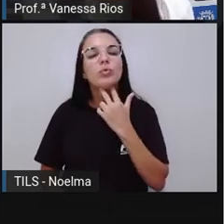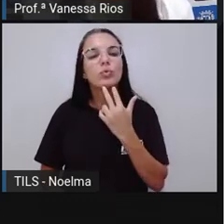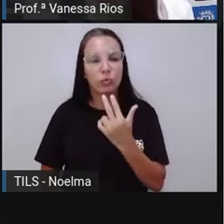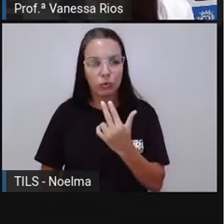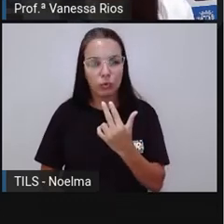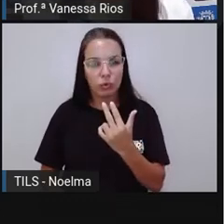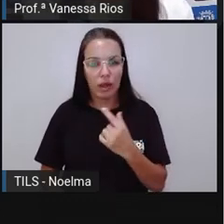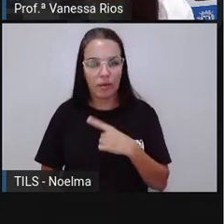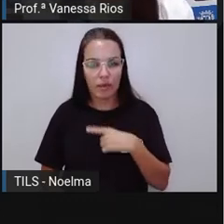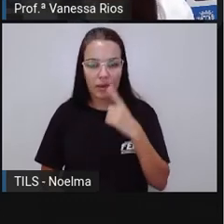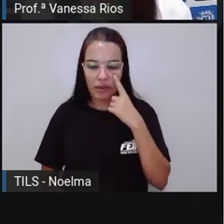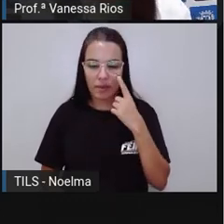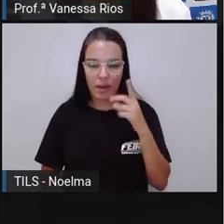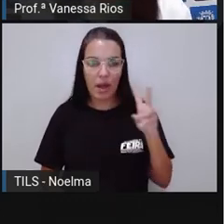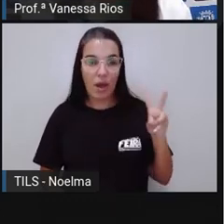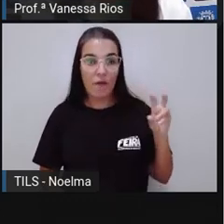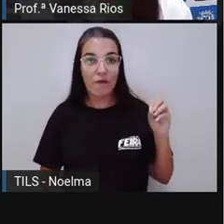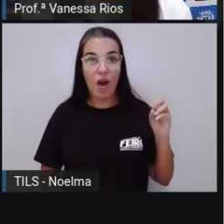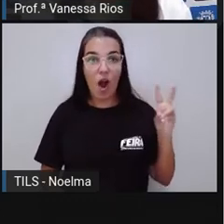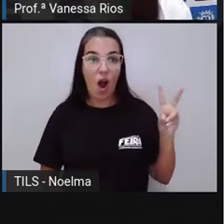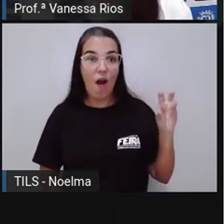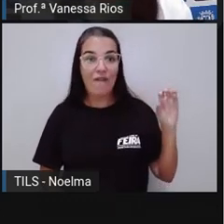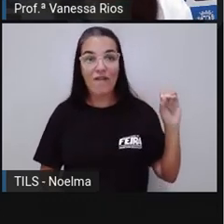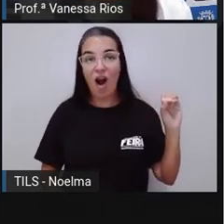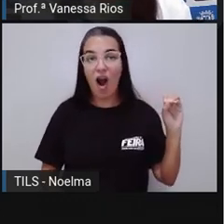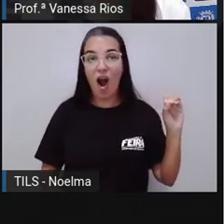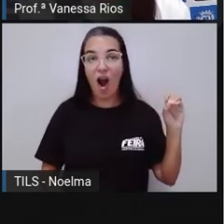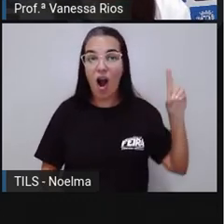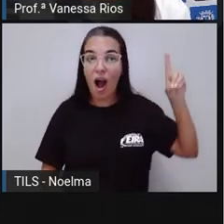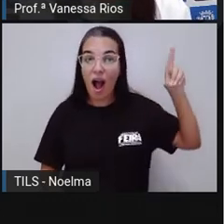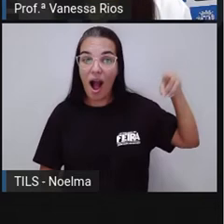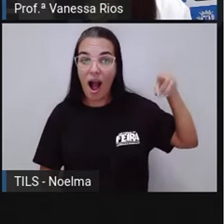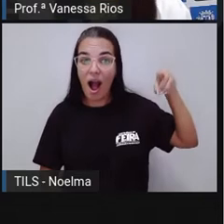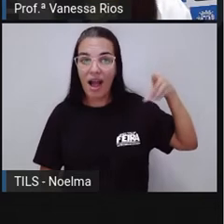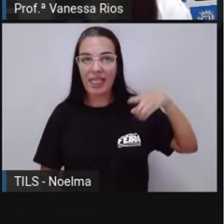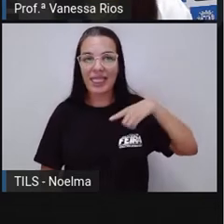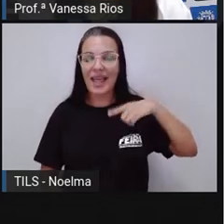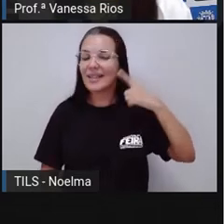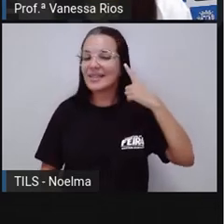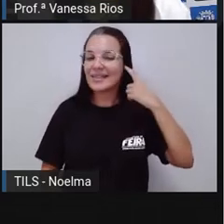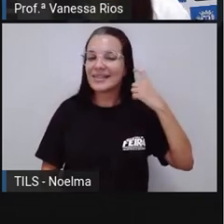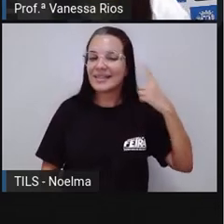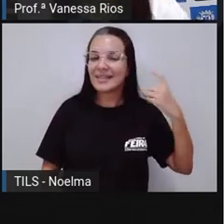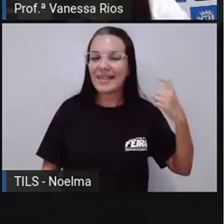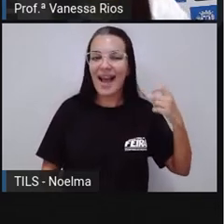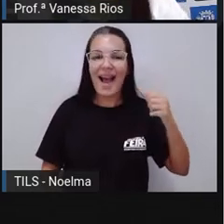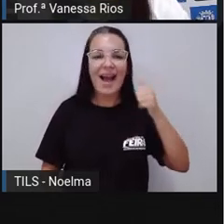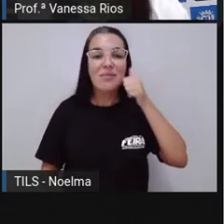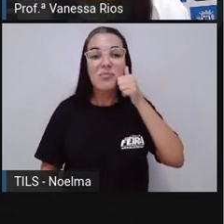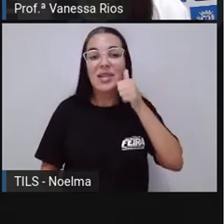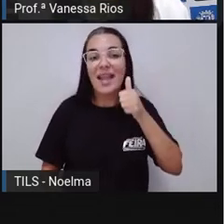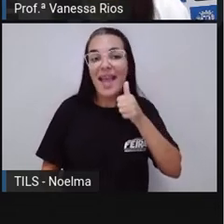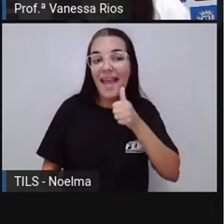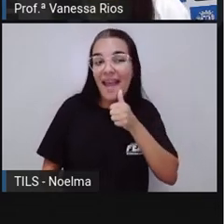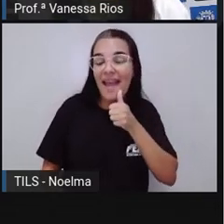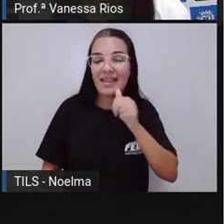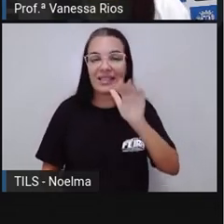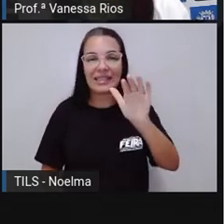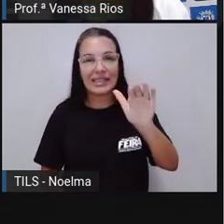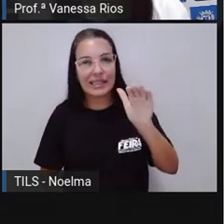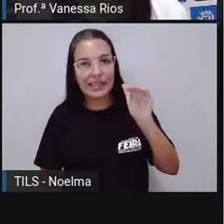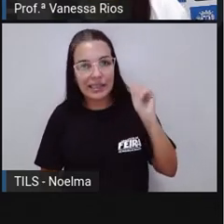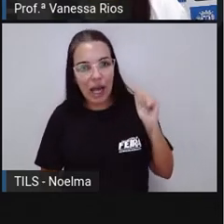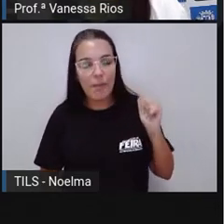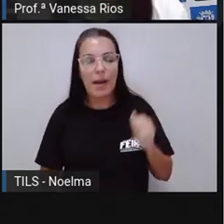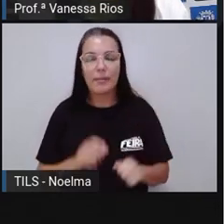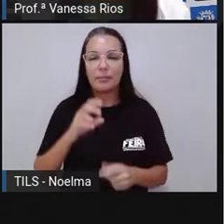aí o nome vovó, a gente já identifica, ó, usando a técnica que a Tró ensinou, vovó. A gente já identifica que